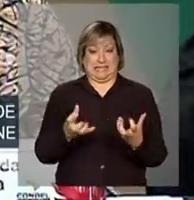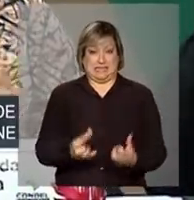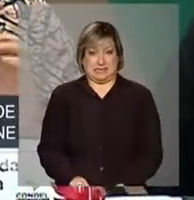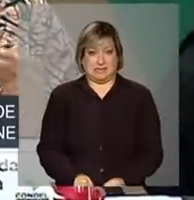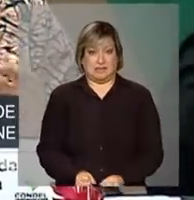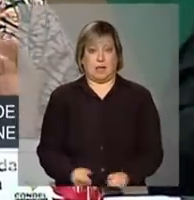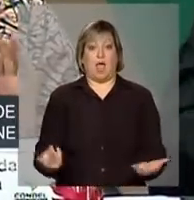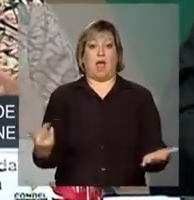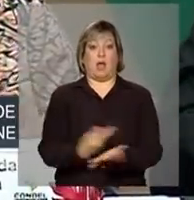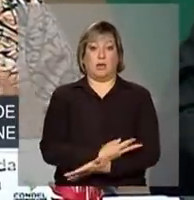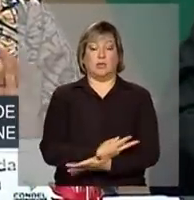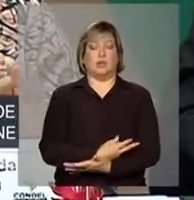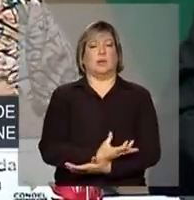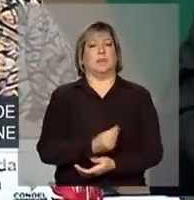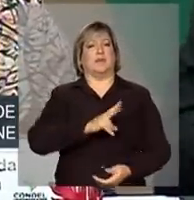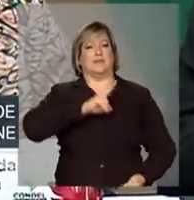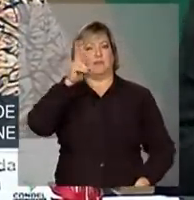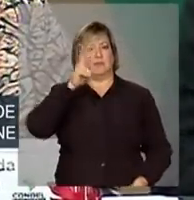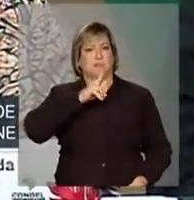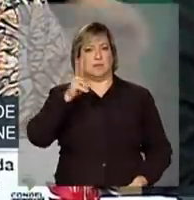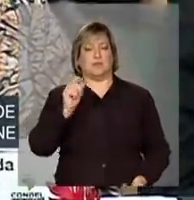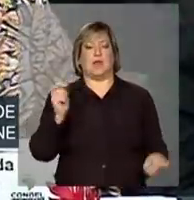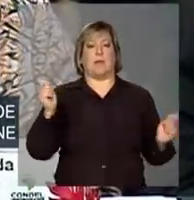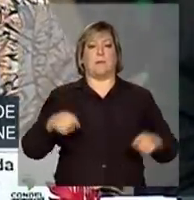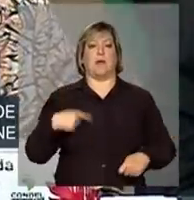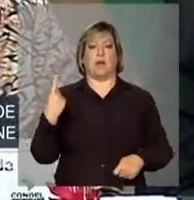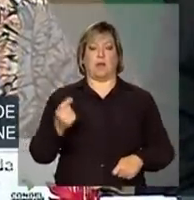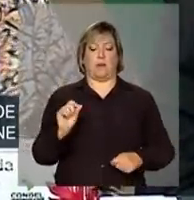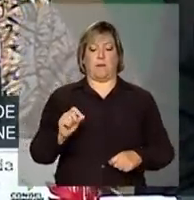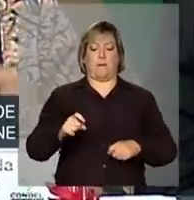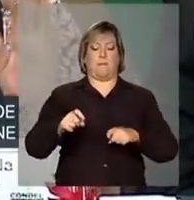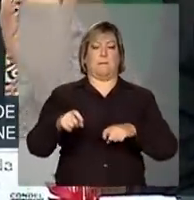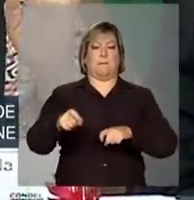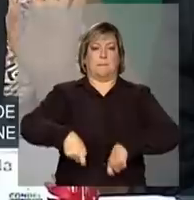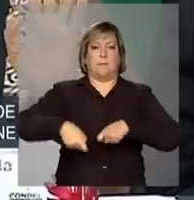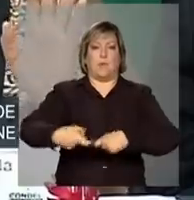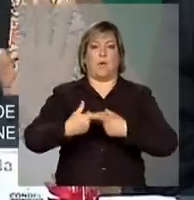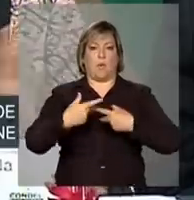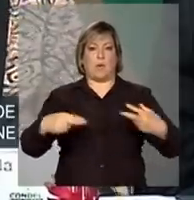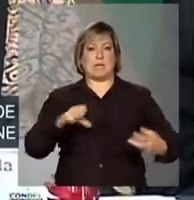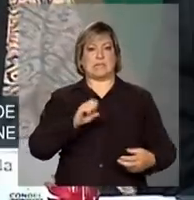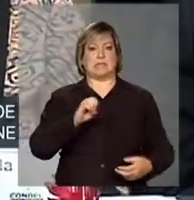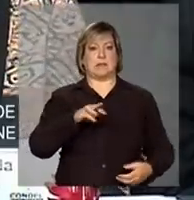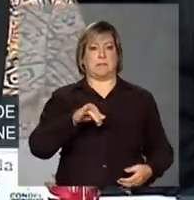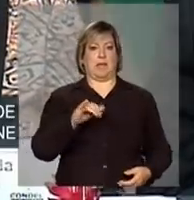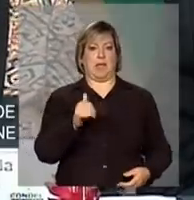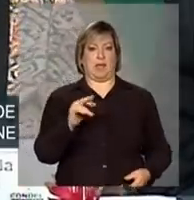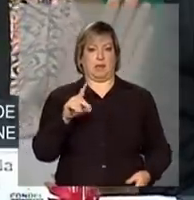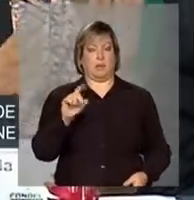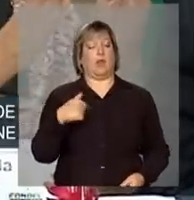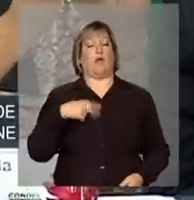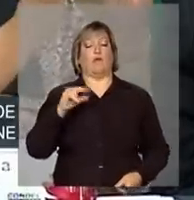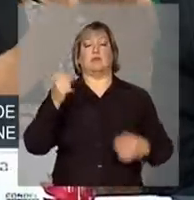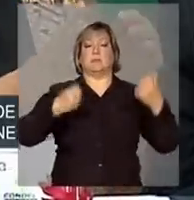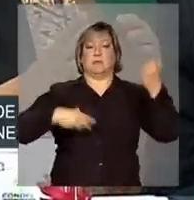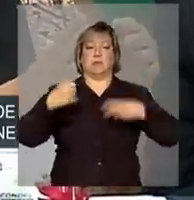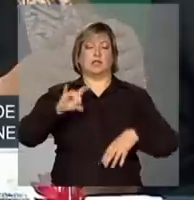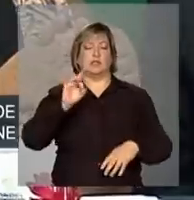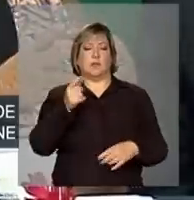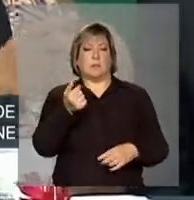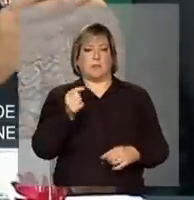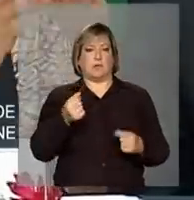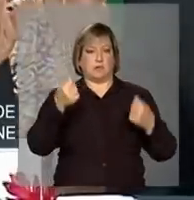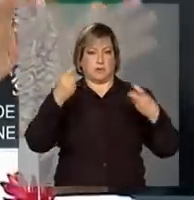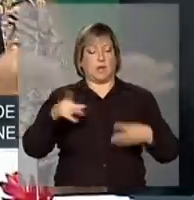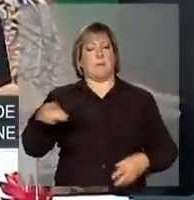fortemente a capacidade de produção dos agricultores no semiárido. Eu vou dar só um panorama e o ministro